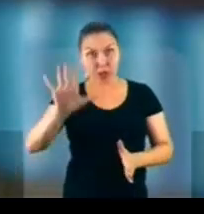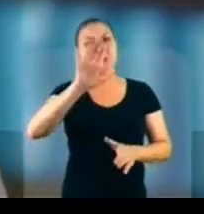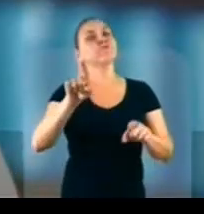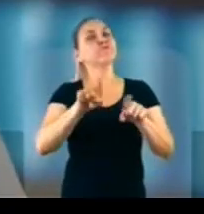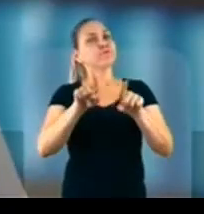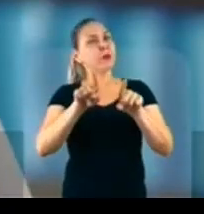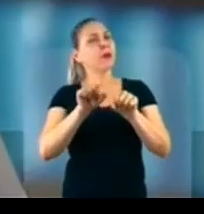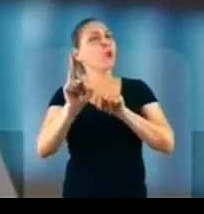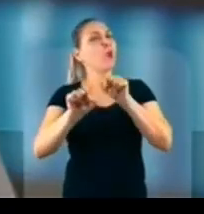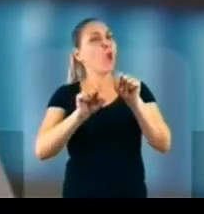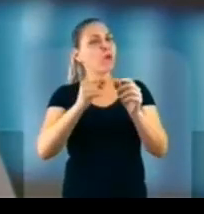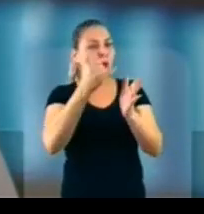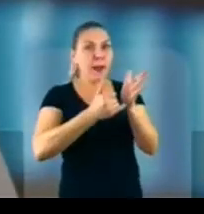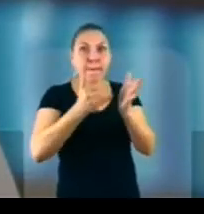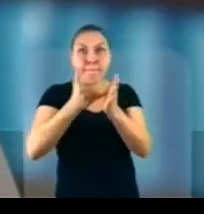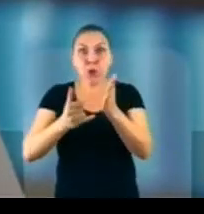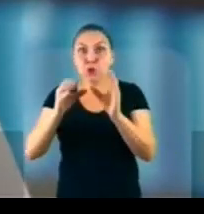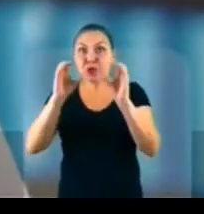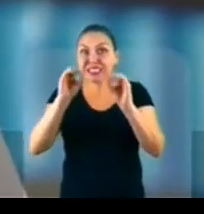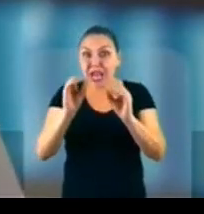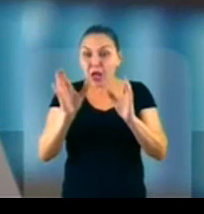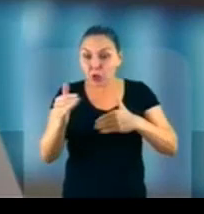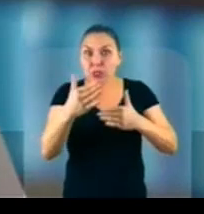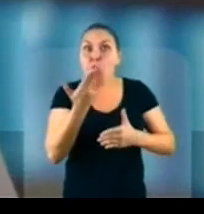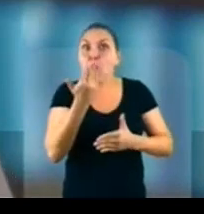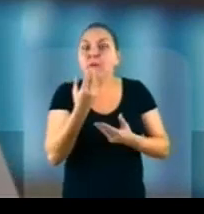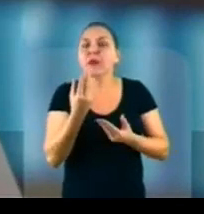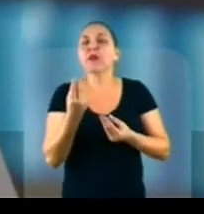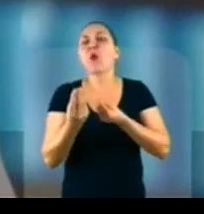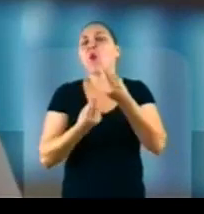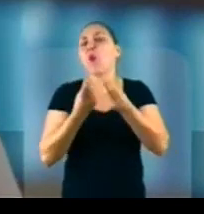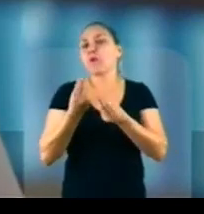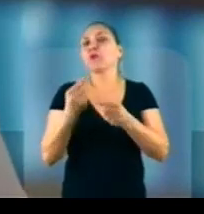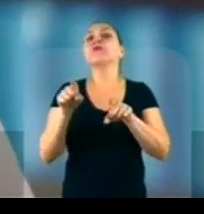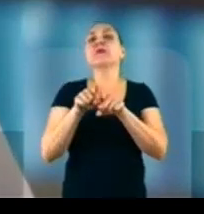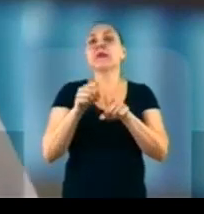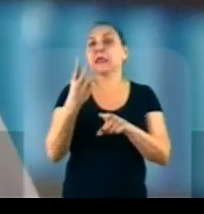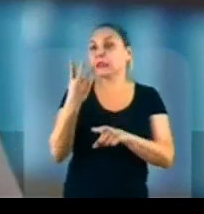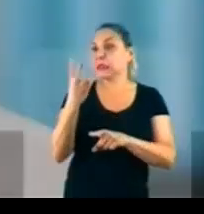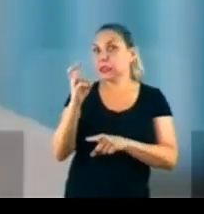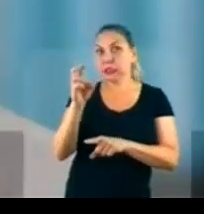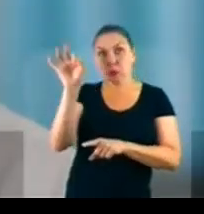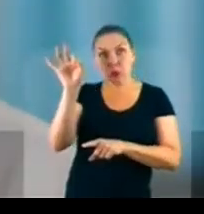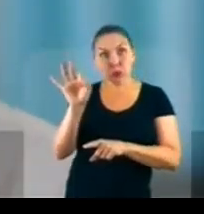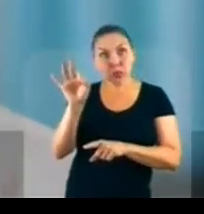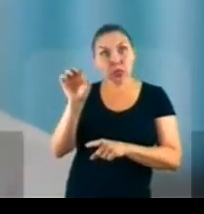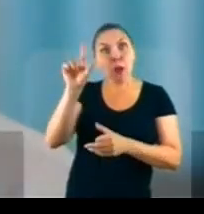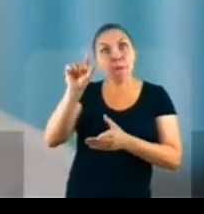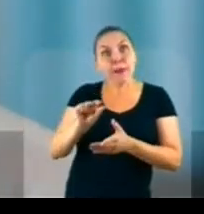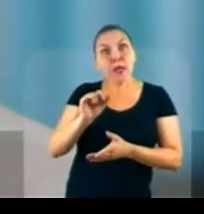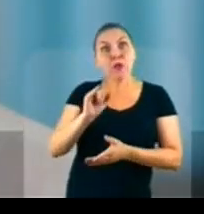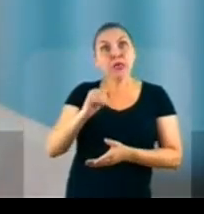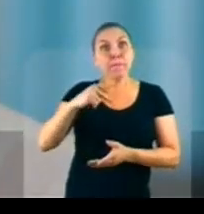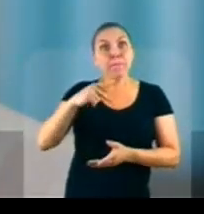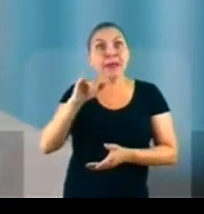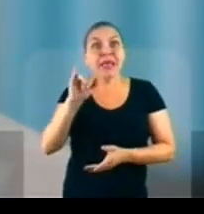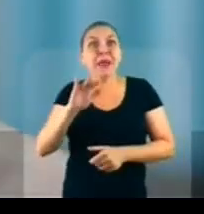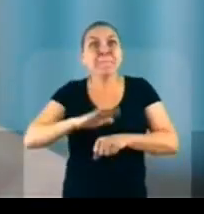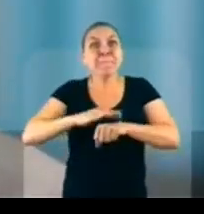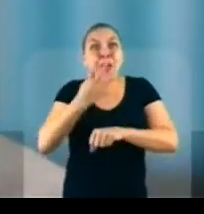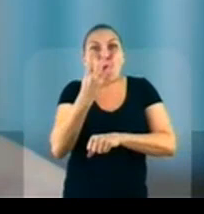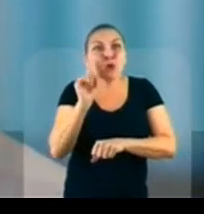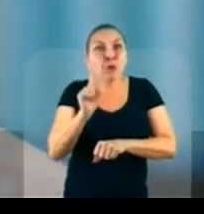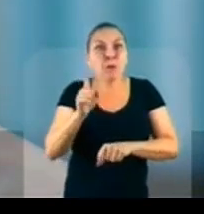Cortamos em trinta e cinco por cento o IPI de mais de quatro mil produtos. Você viu-nos combustíveis? O